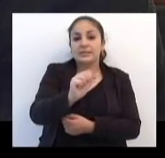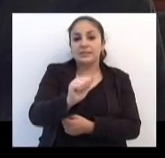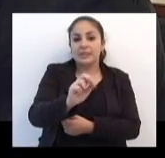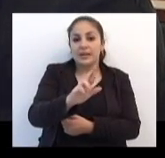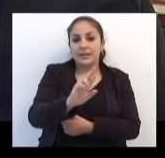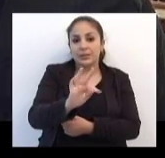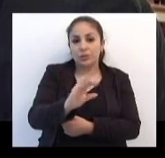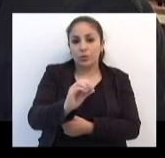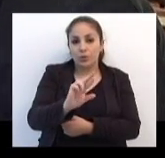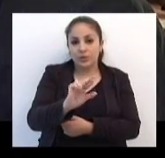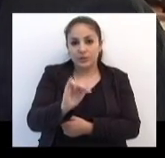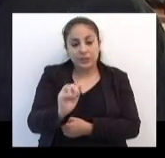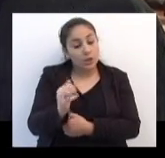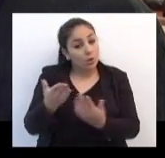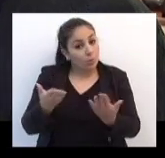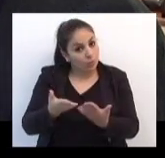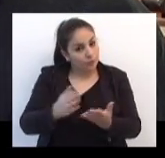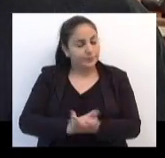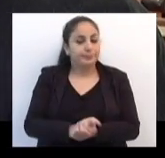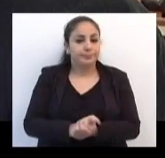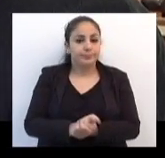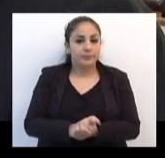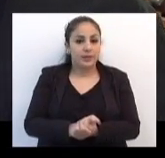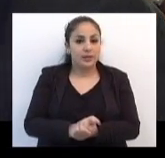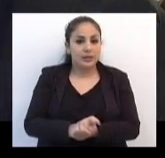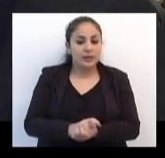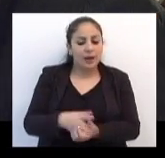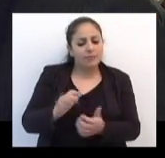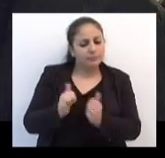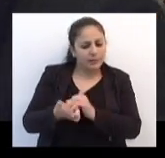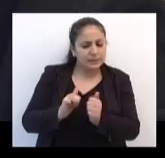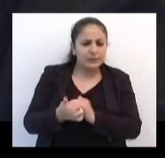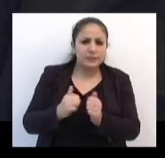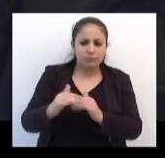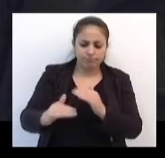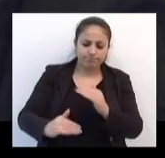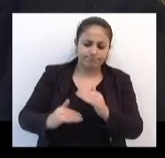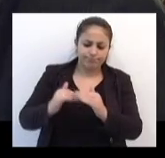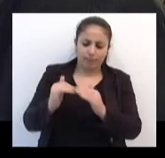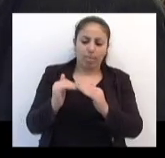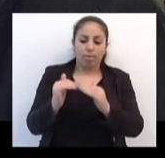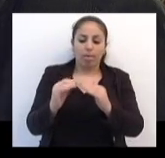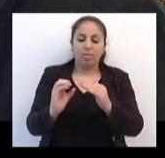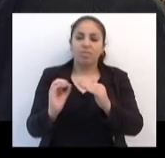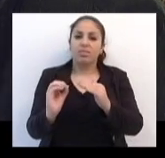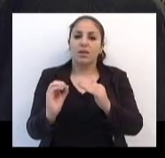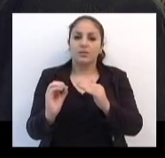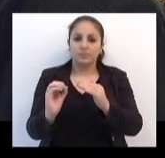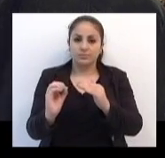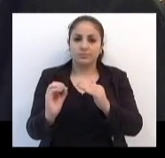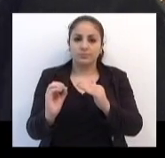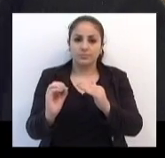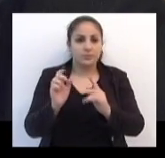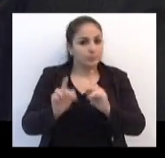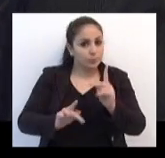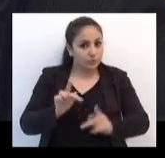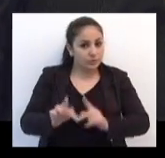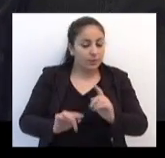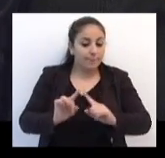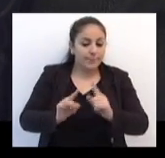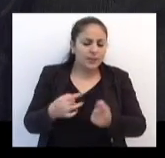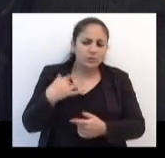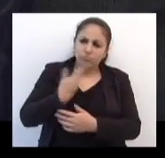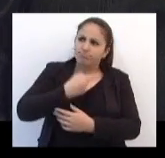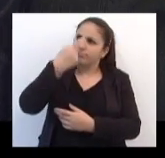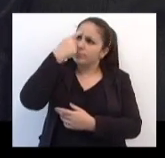hoje. Certamente a avaliação estaria a nível zero pela população. E nós